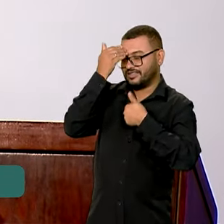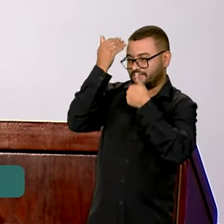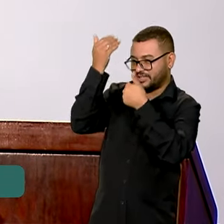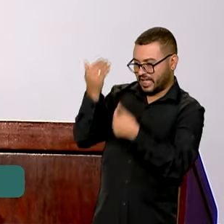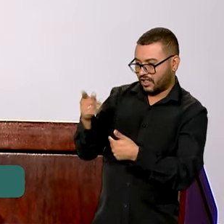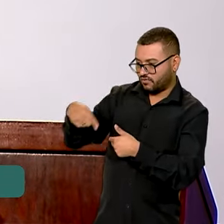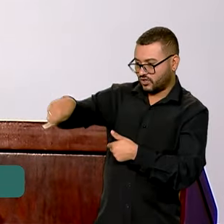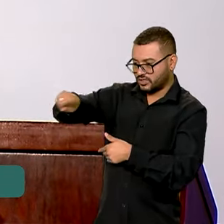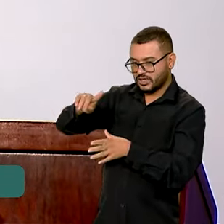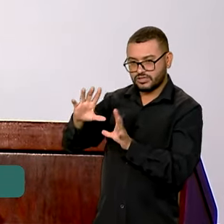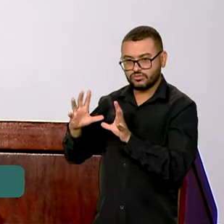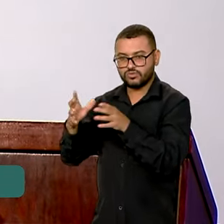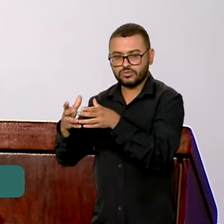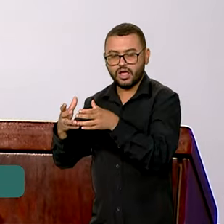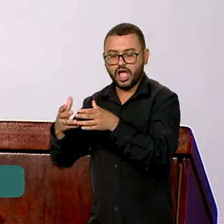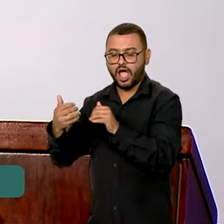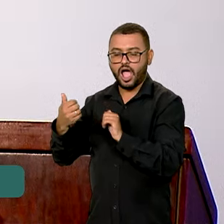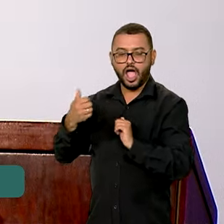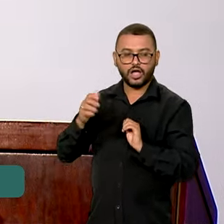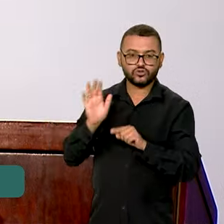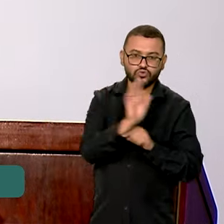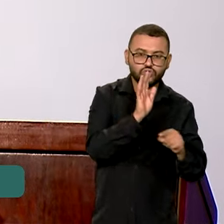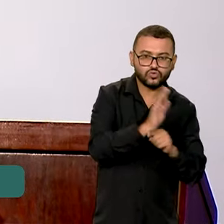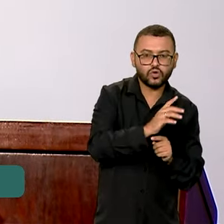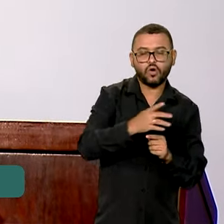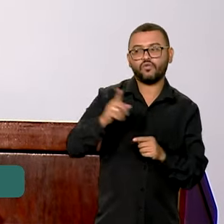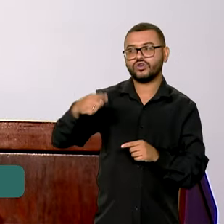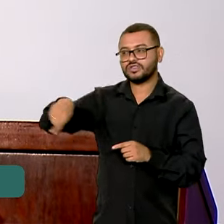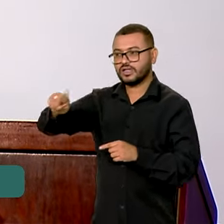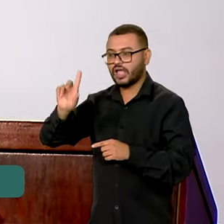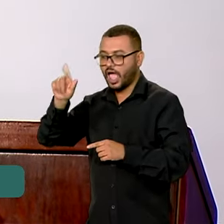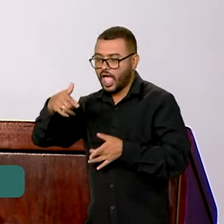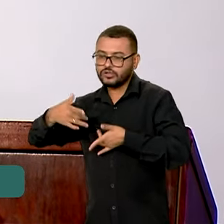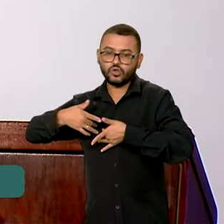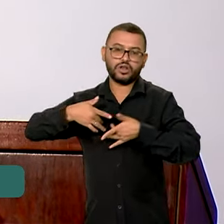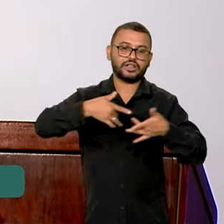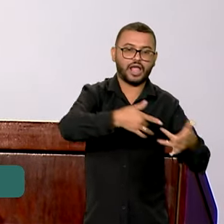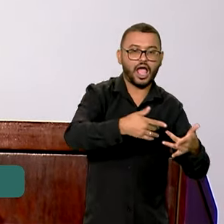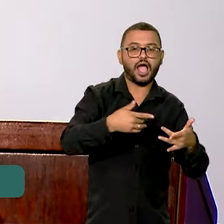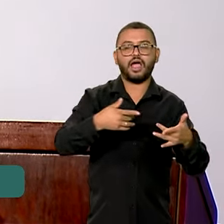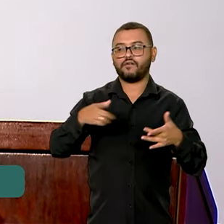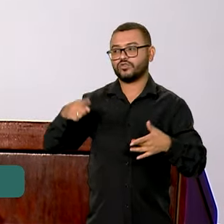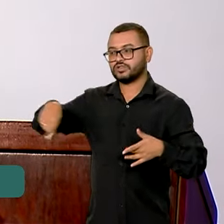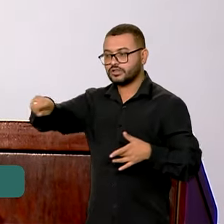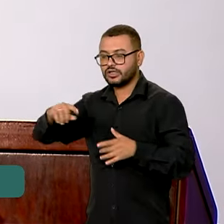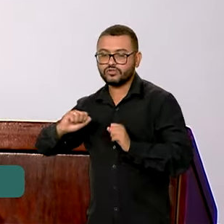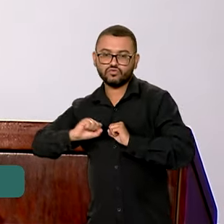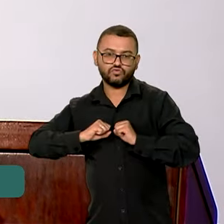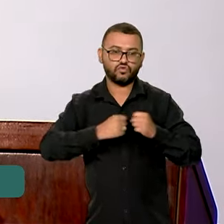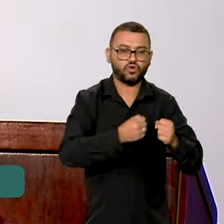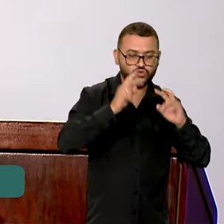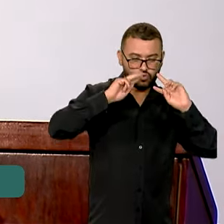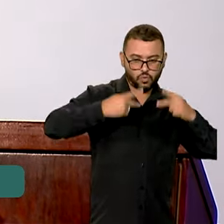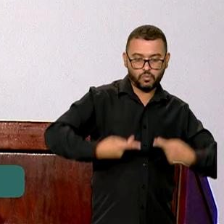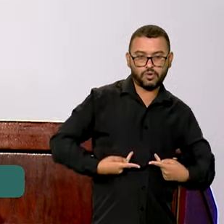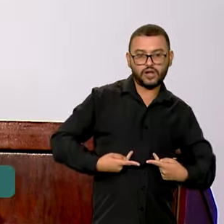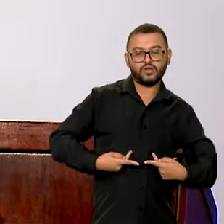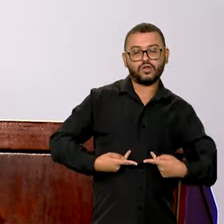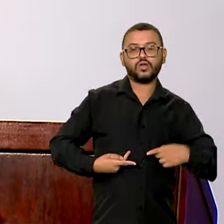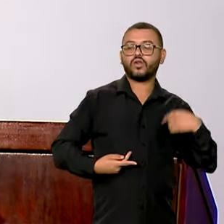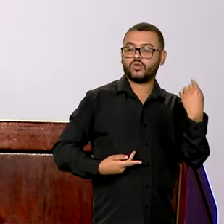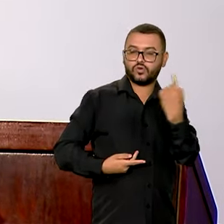a esse apoio, reconfortados com essa demonstração de solidariedade e de força dos laços humanos entre nossas